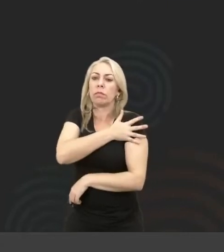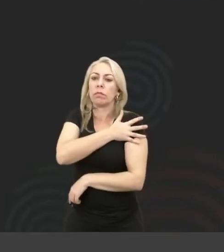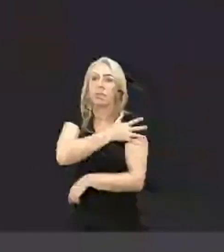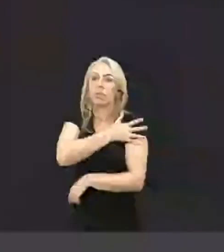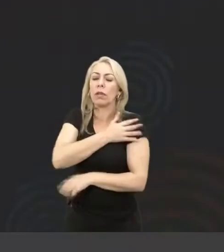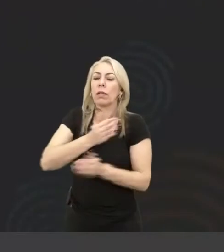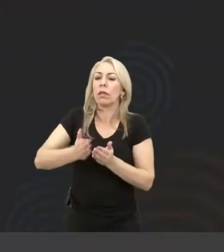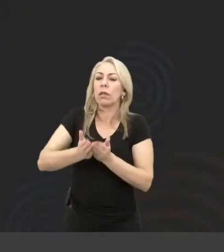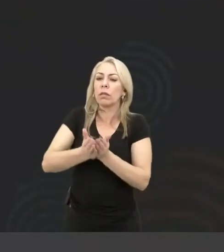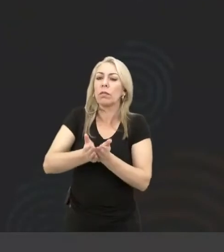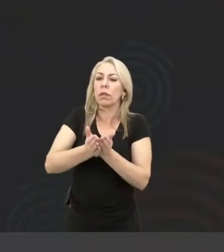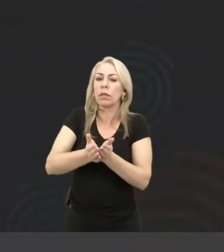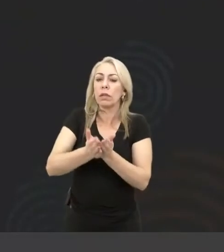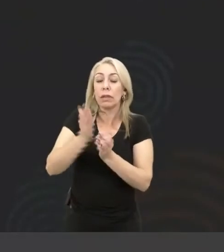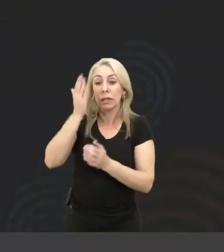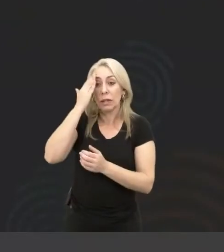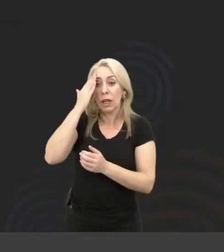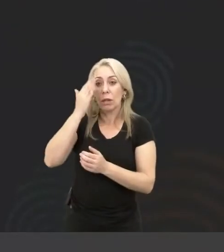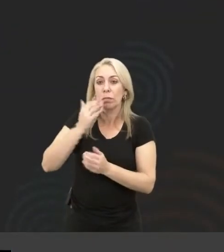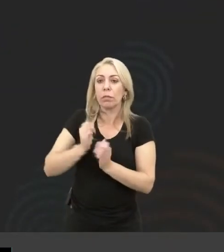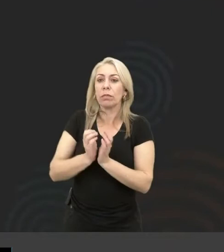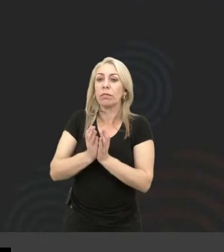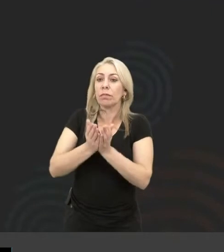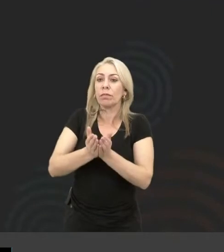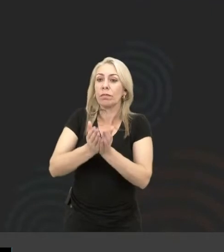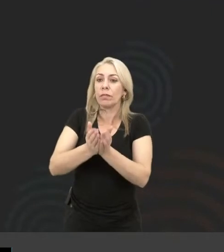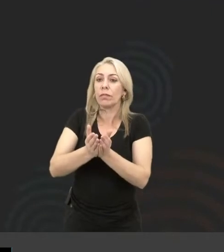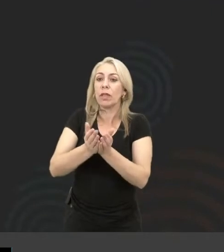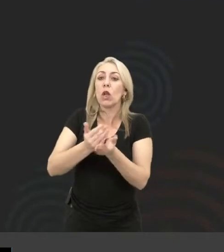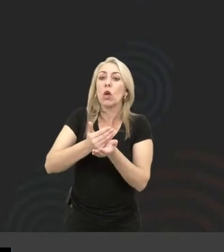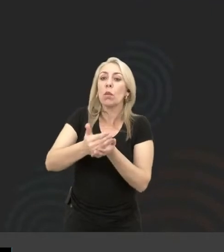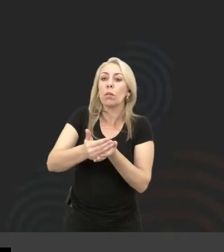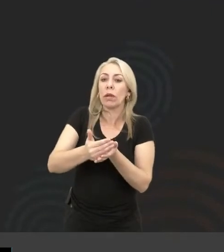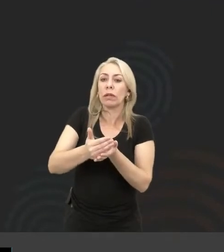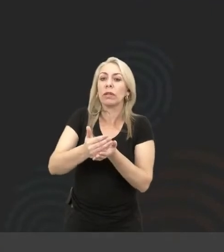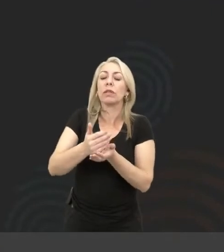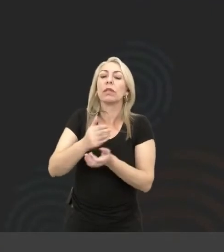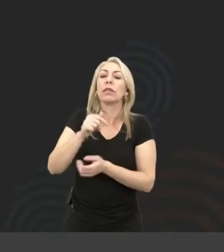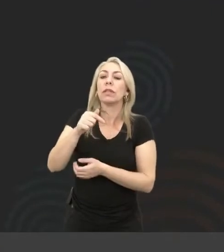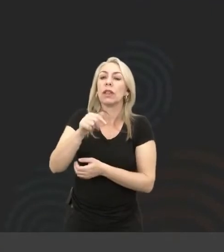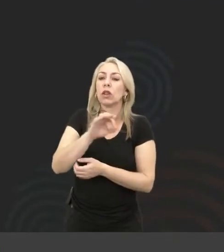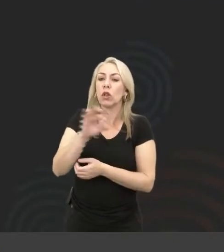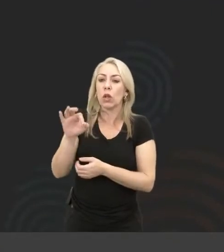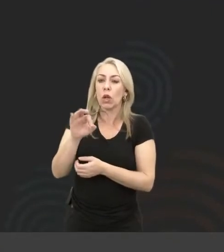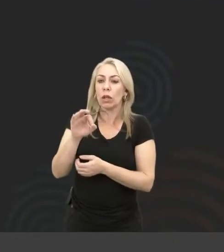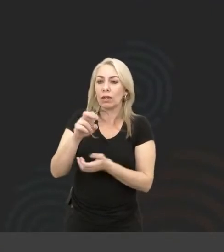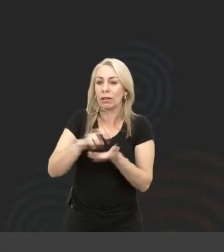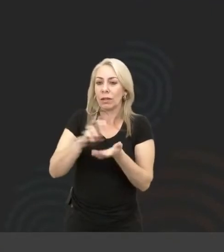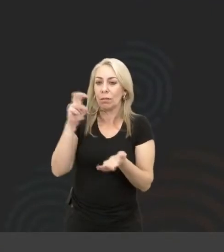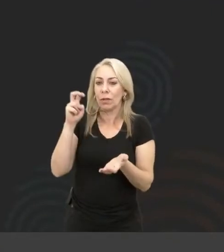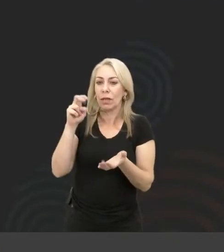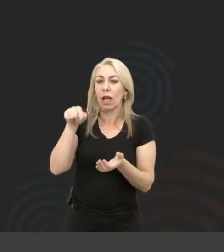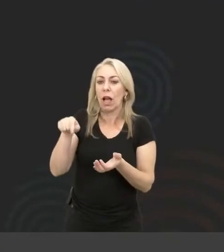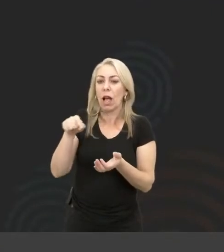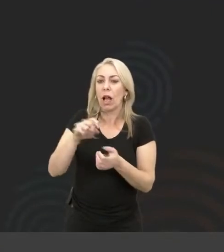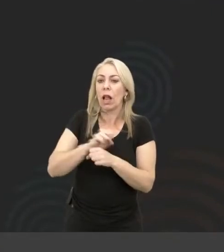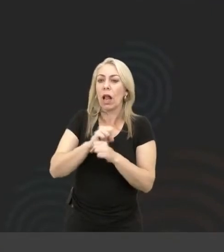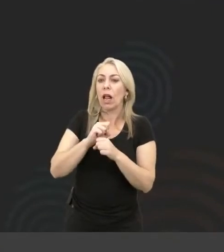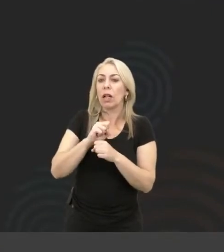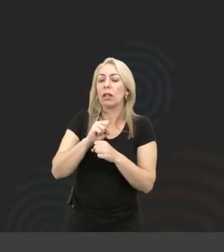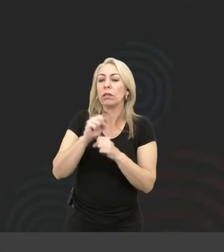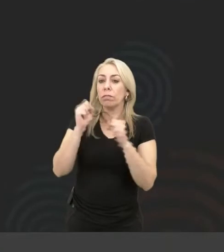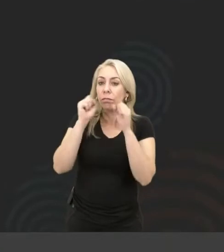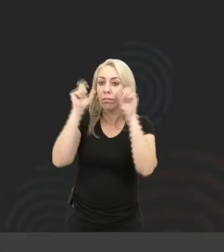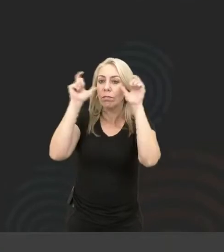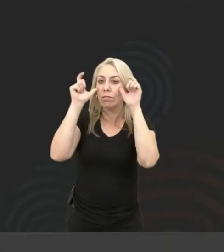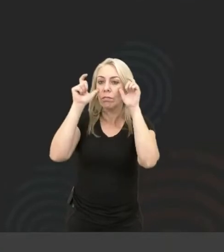todo mundo sabe que o expediente na Marinha começa às sete da manhã. Imagina, a pessoa ficou acordada com o filho até uma e